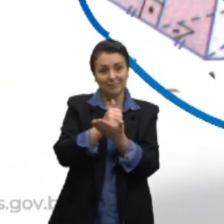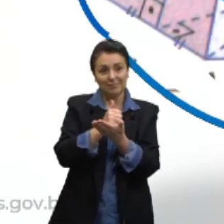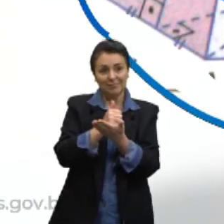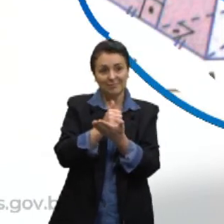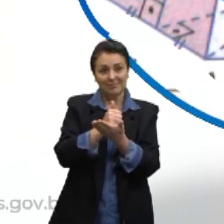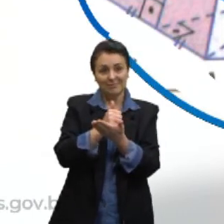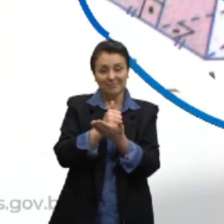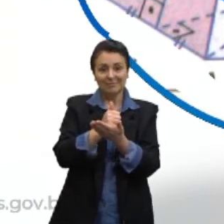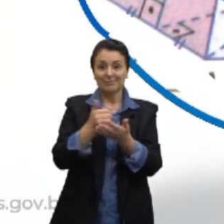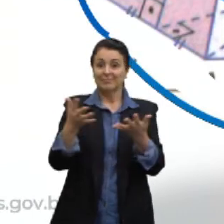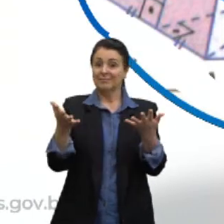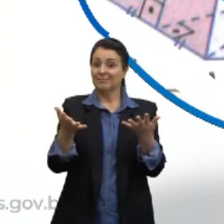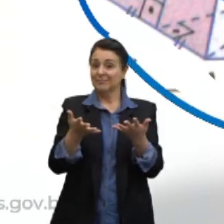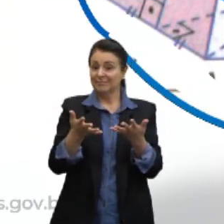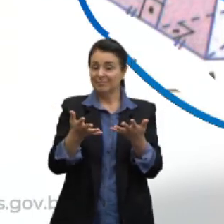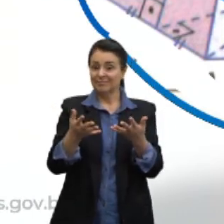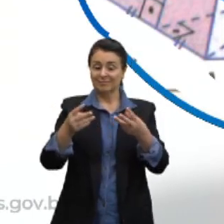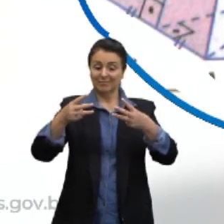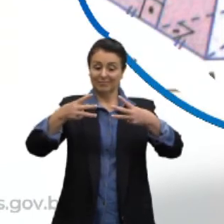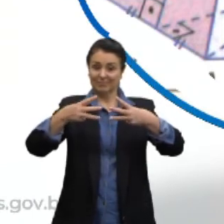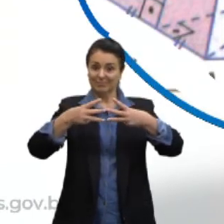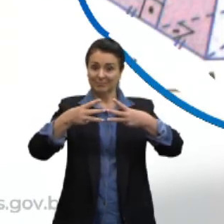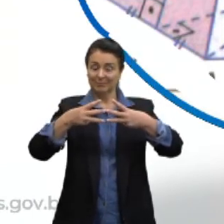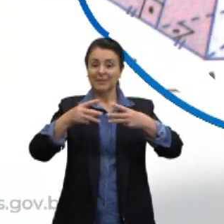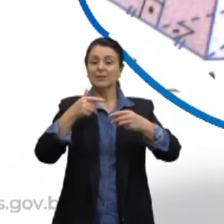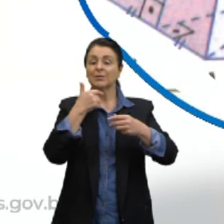fosse pentagonal, também da mesma forma.